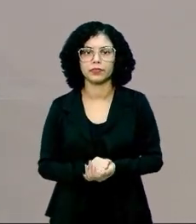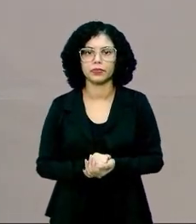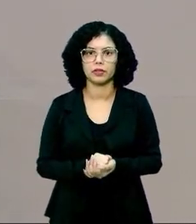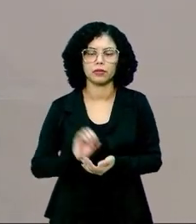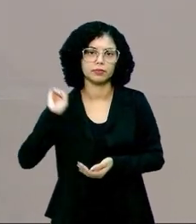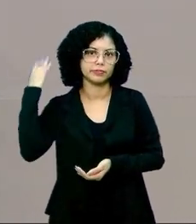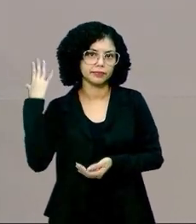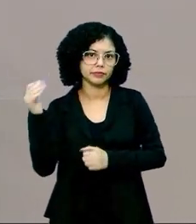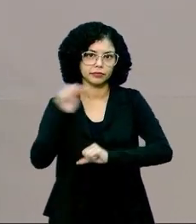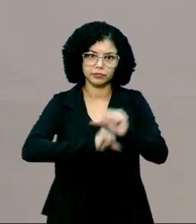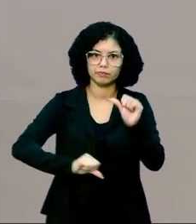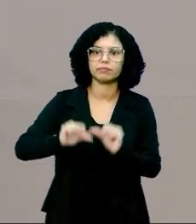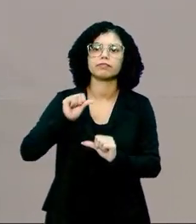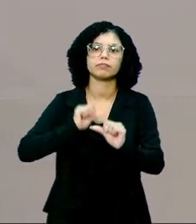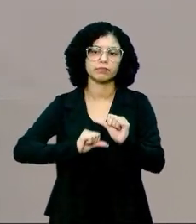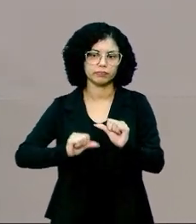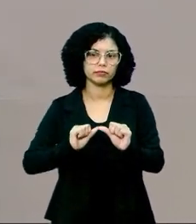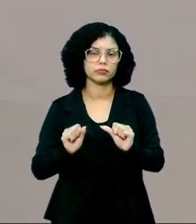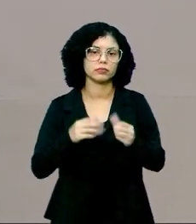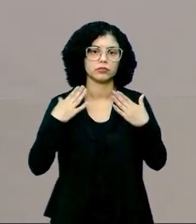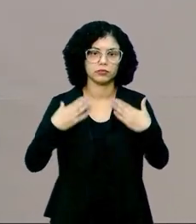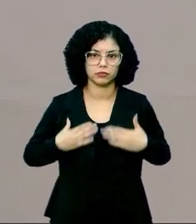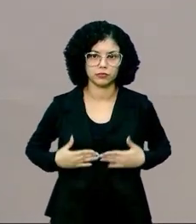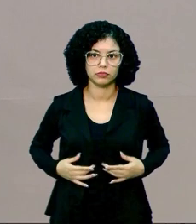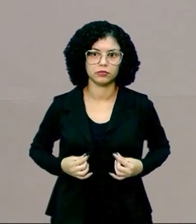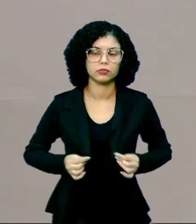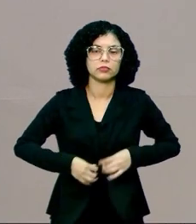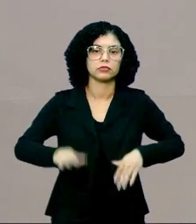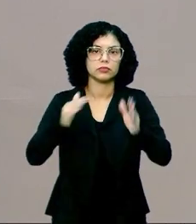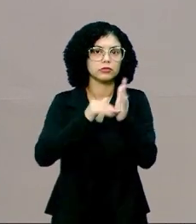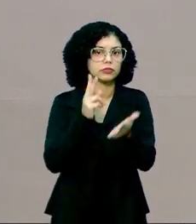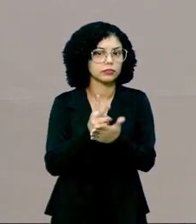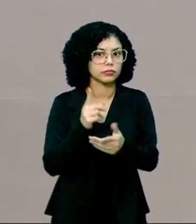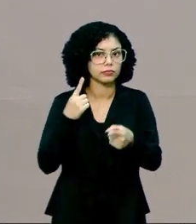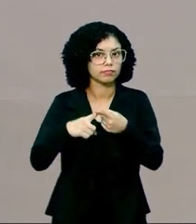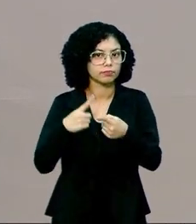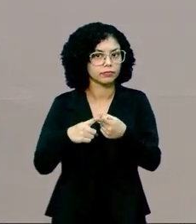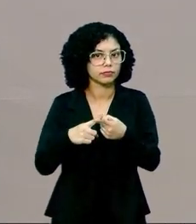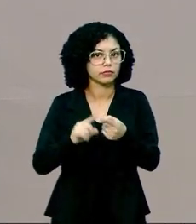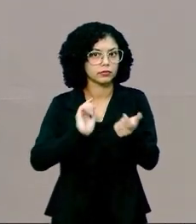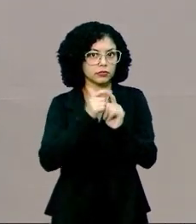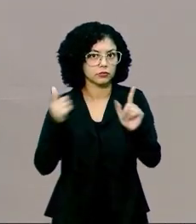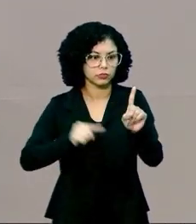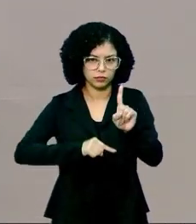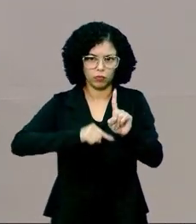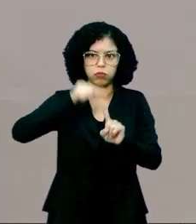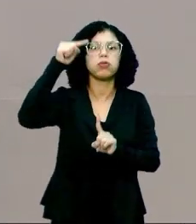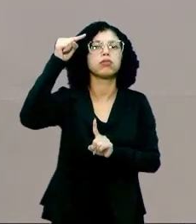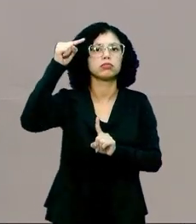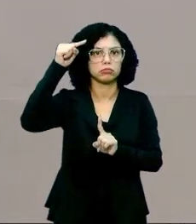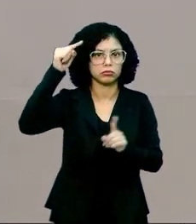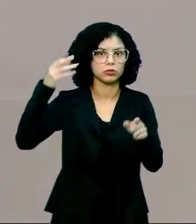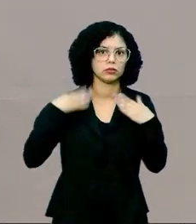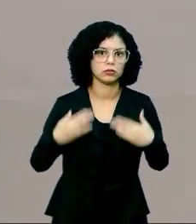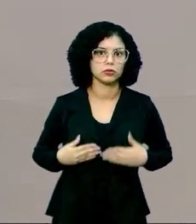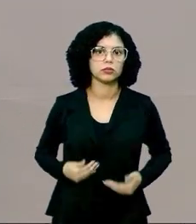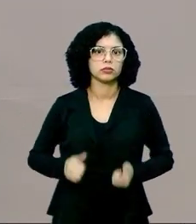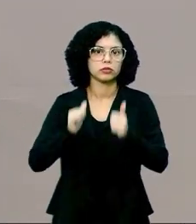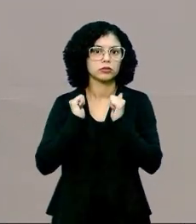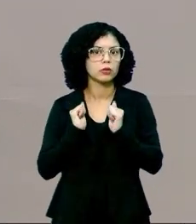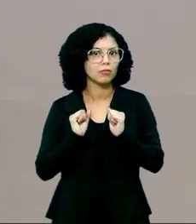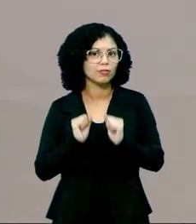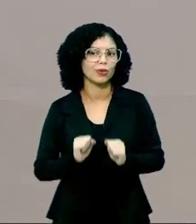alterações dentro do nosso corpo. Até porque, pessoal, elevadas temperaturas corporais podem ocasionar